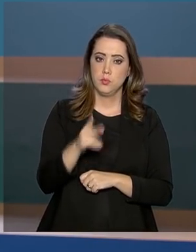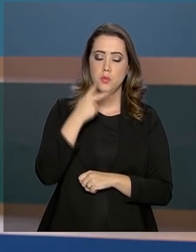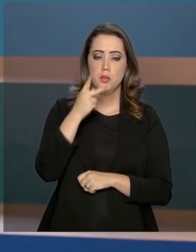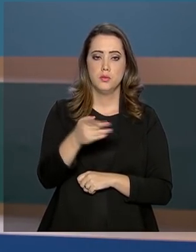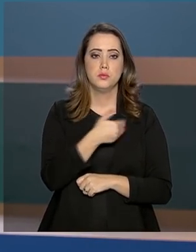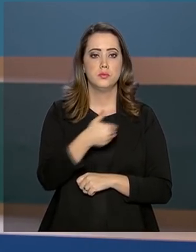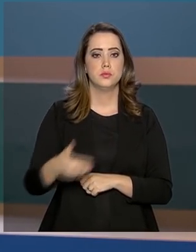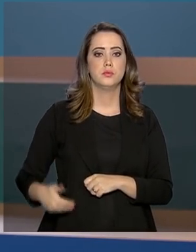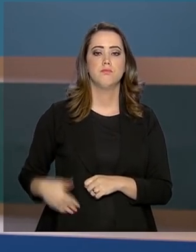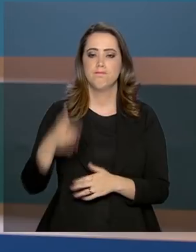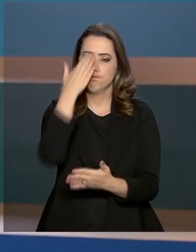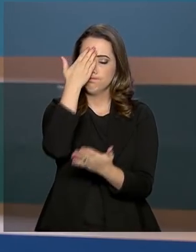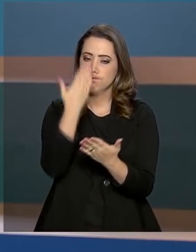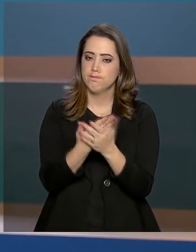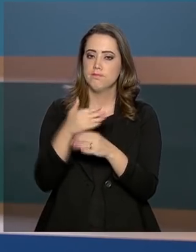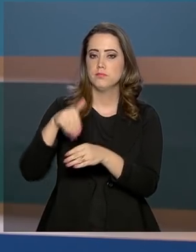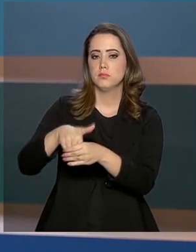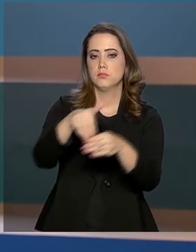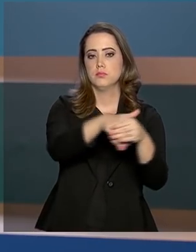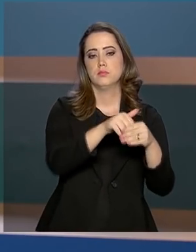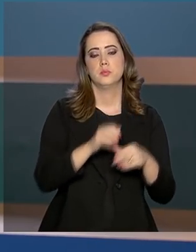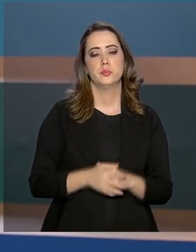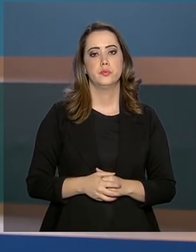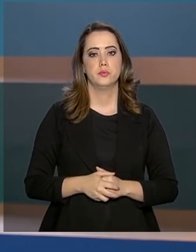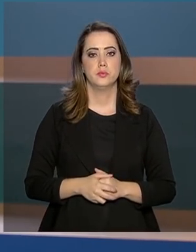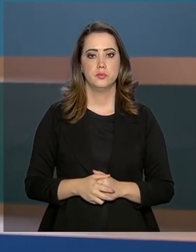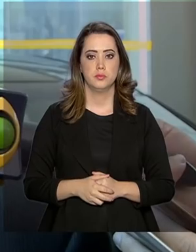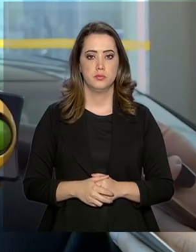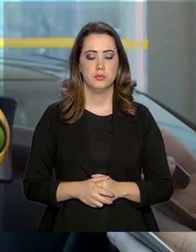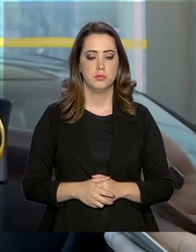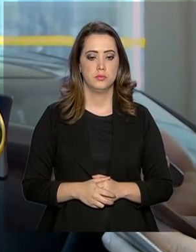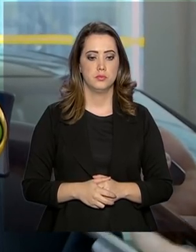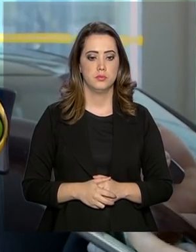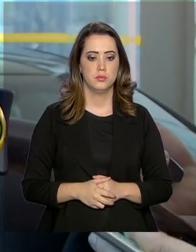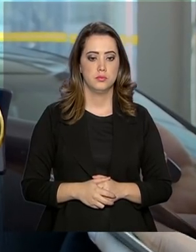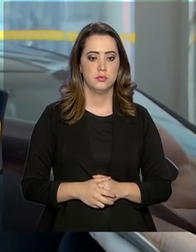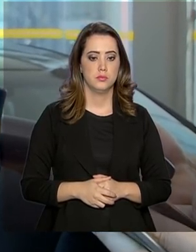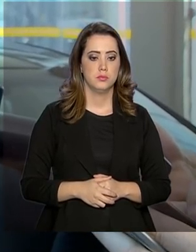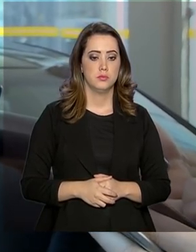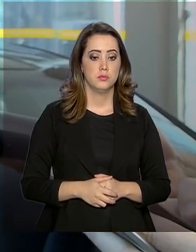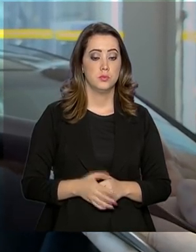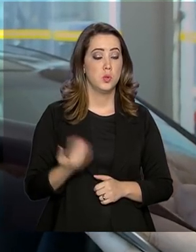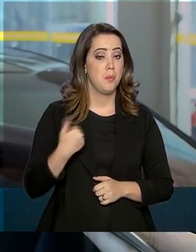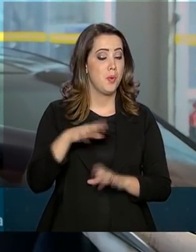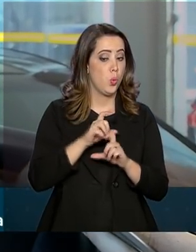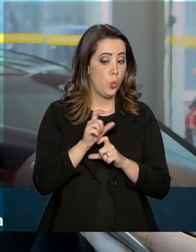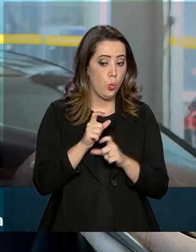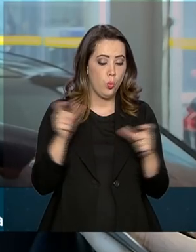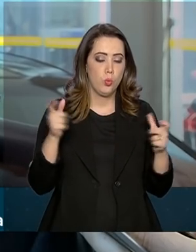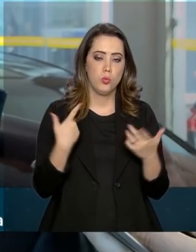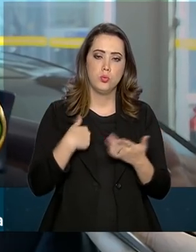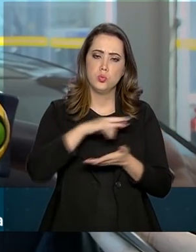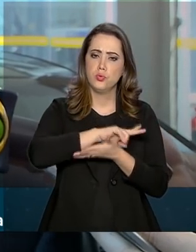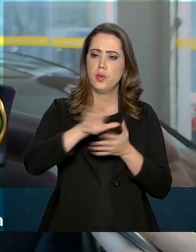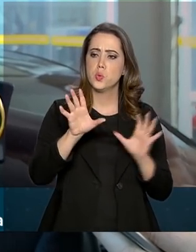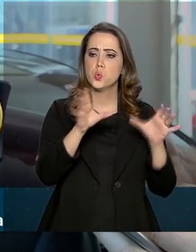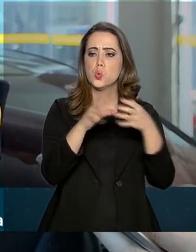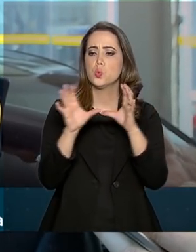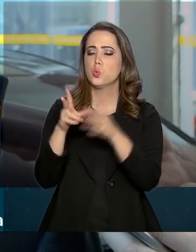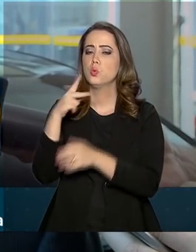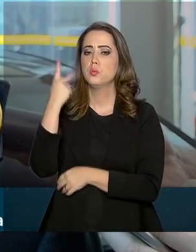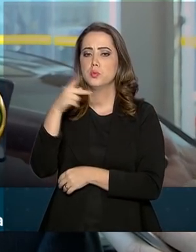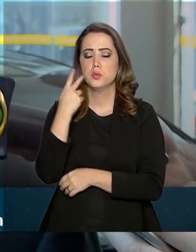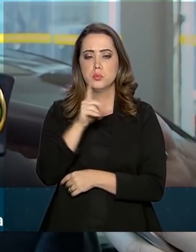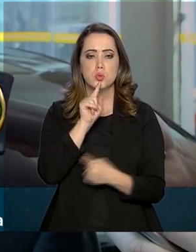Marinho, diz que o governo está confiante na votação. A maior parte dos partidos que estão